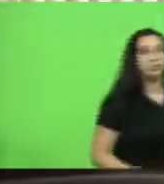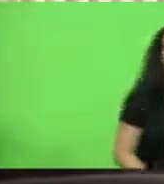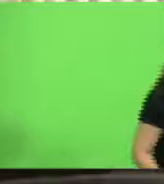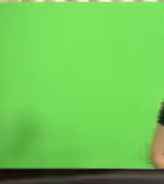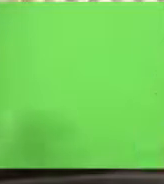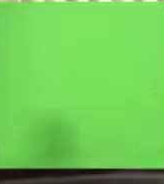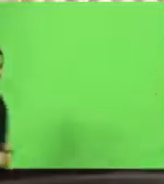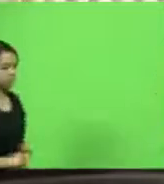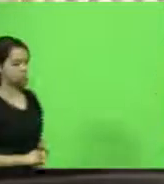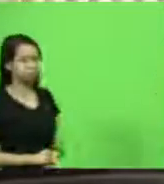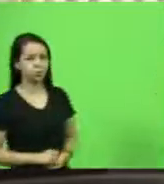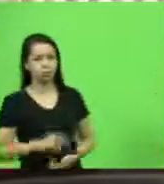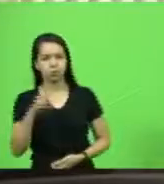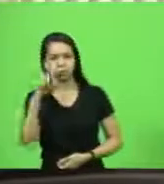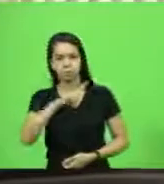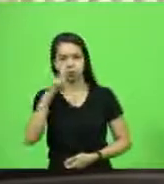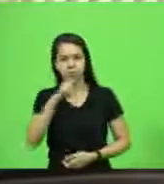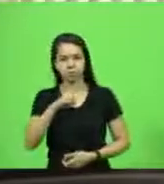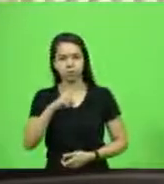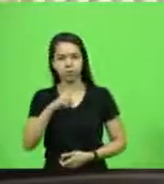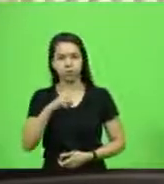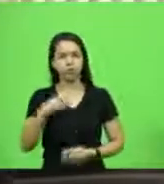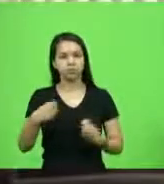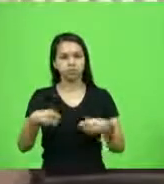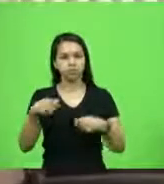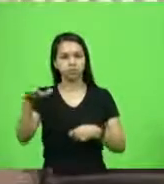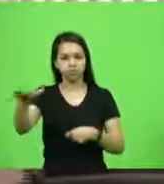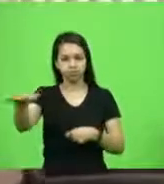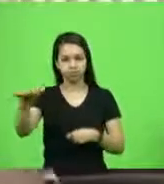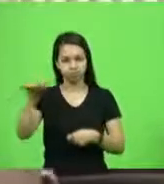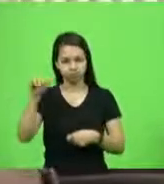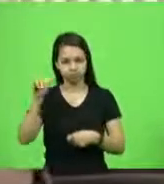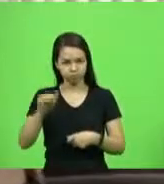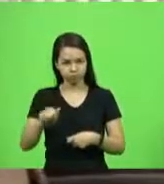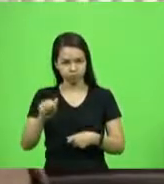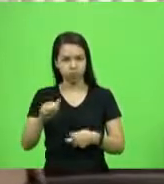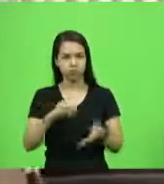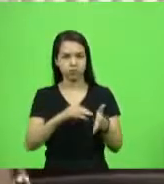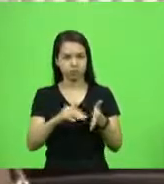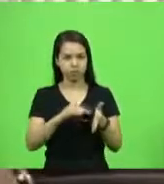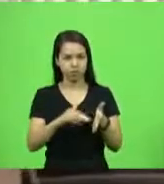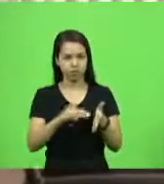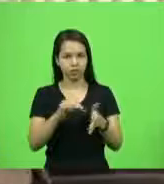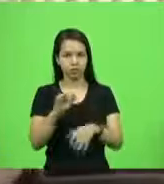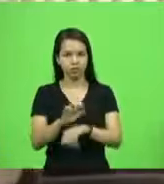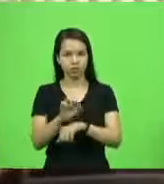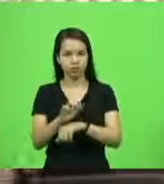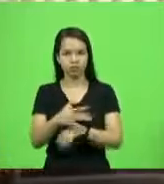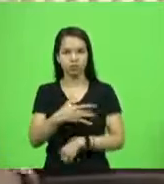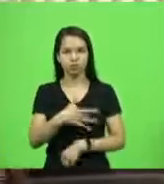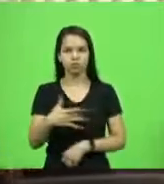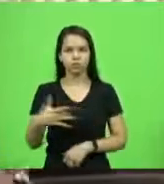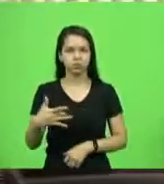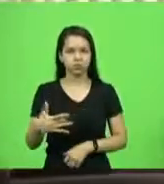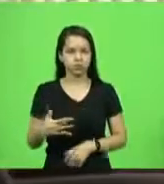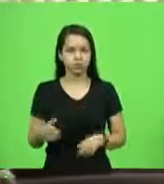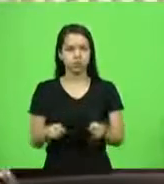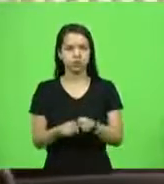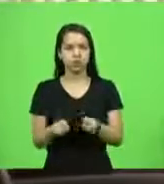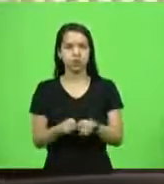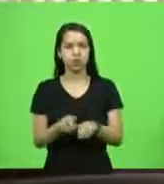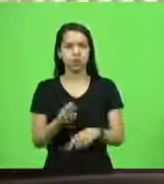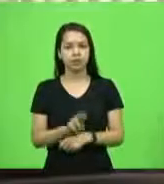urgentemente se faça a convocação da Secretaria de Estado da Saúde e de representantes da